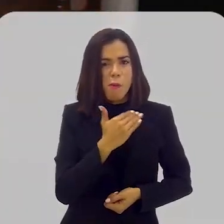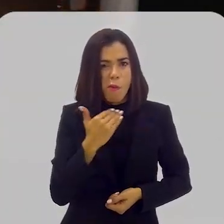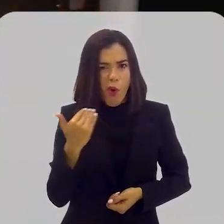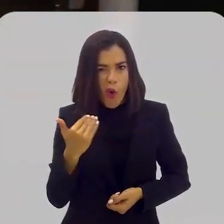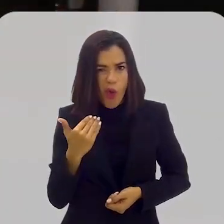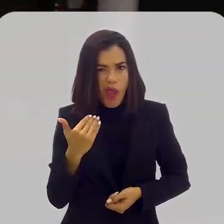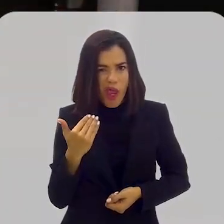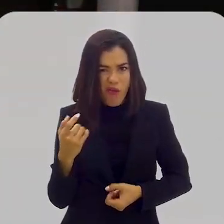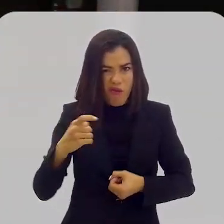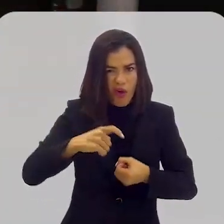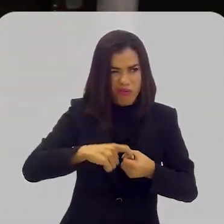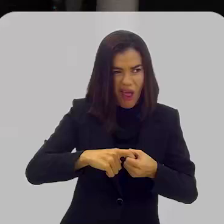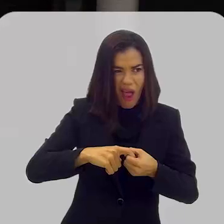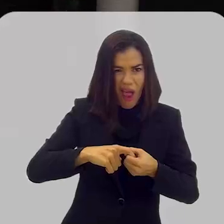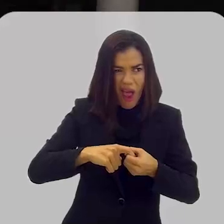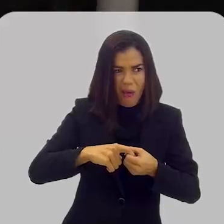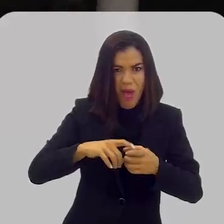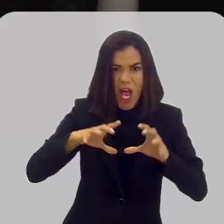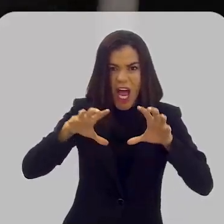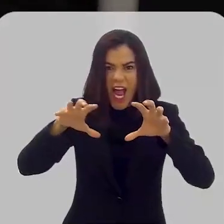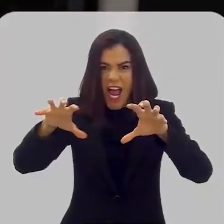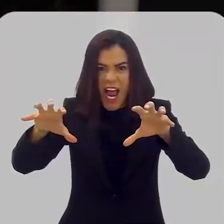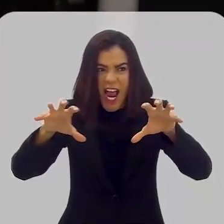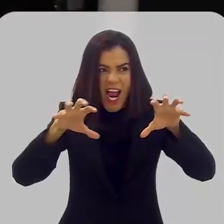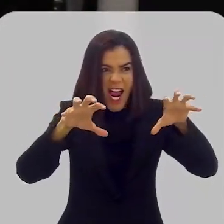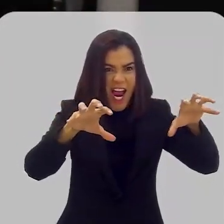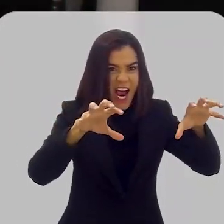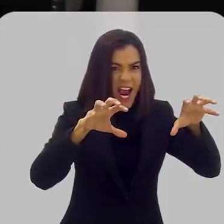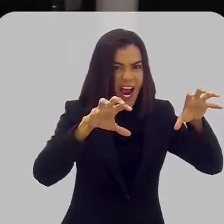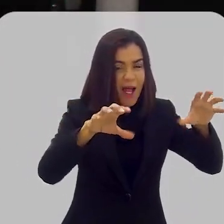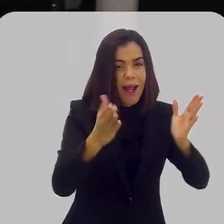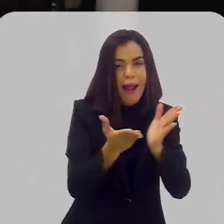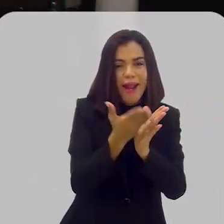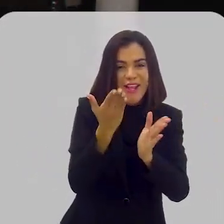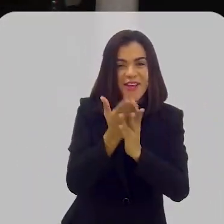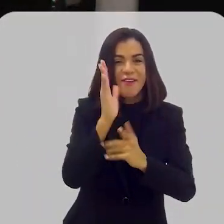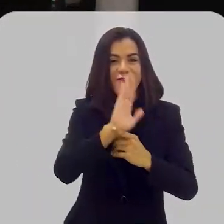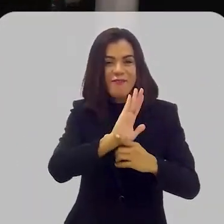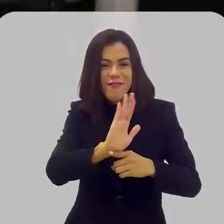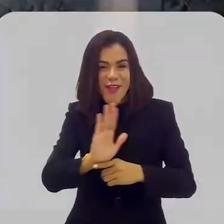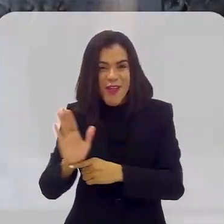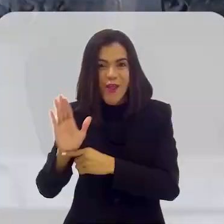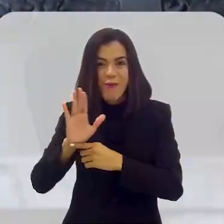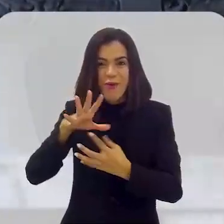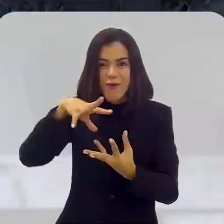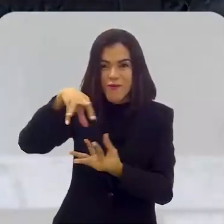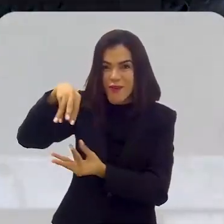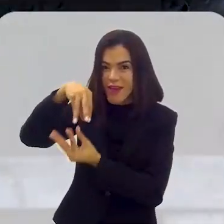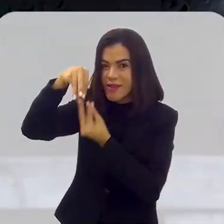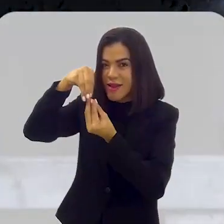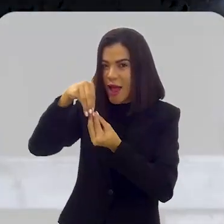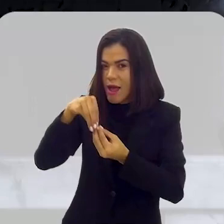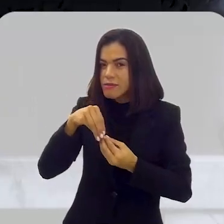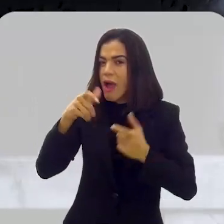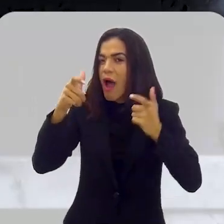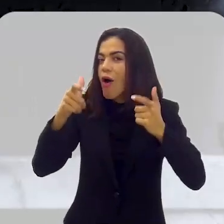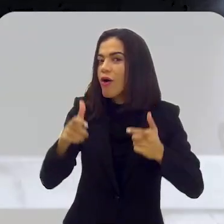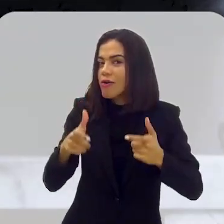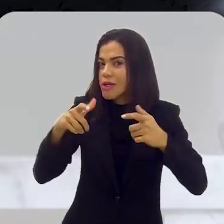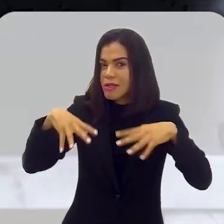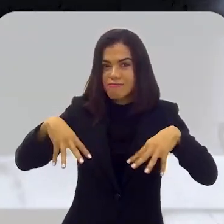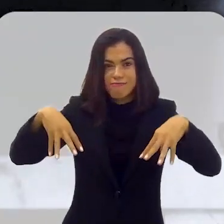Morrer e voltar para assombrar os vivos, ao longo da história, em livros e filmes. Os fantasmas moram